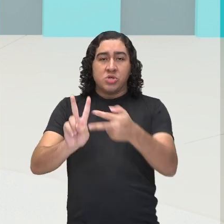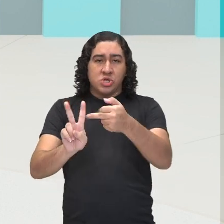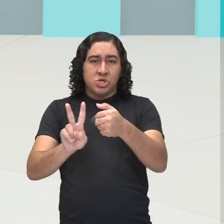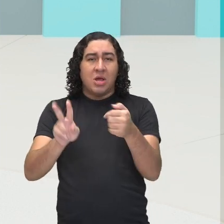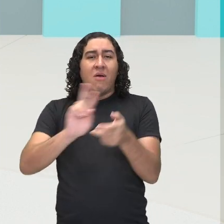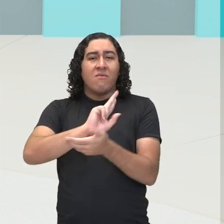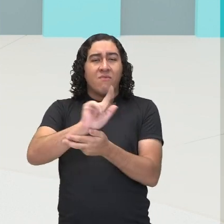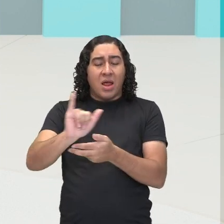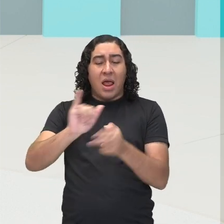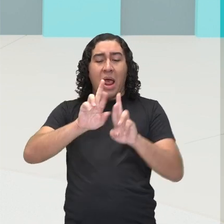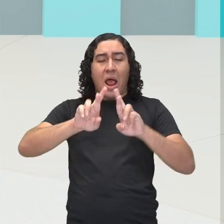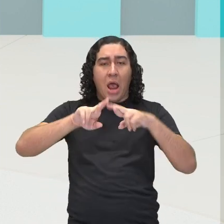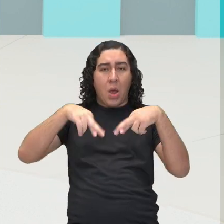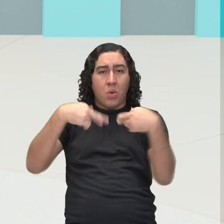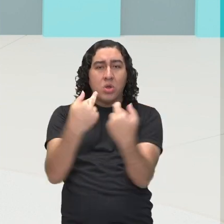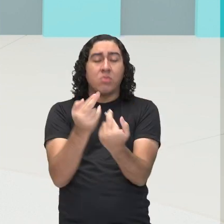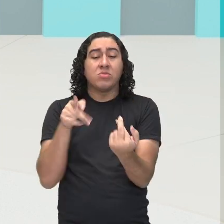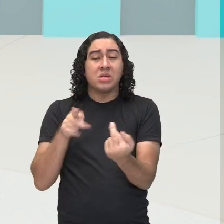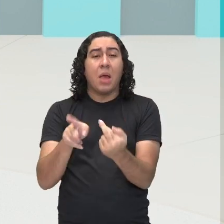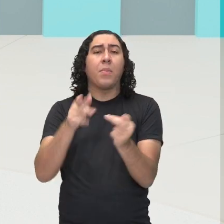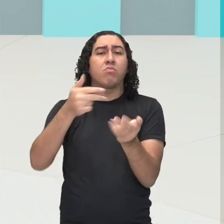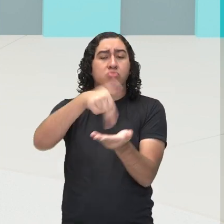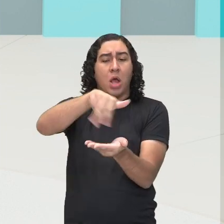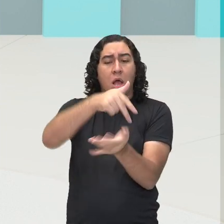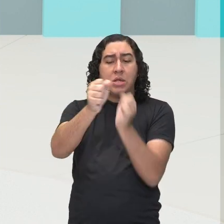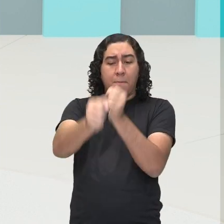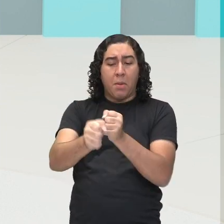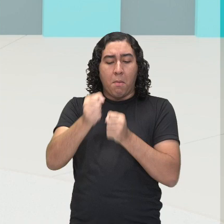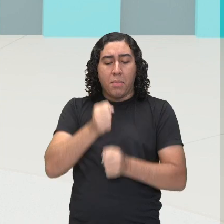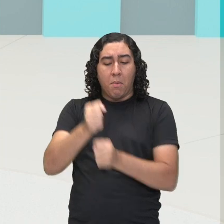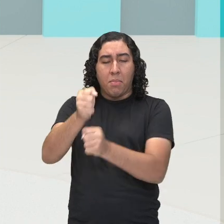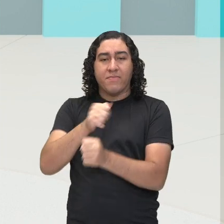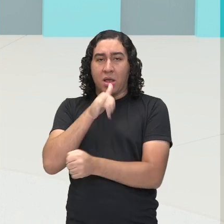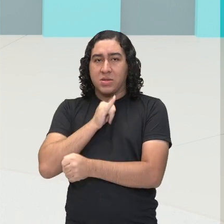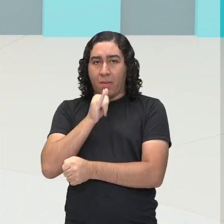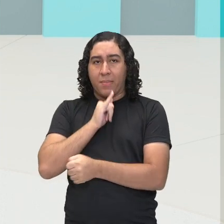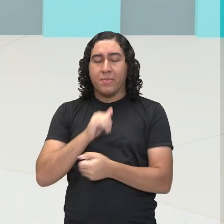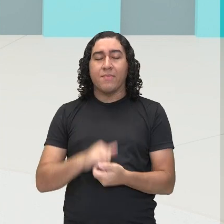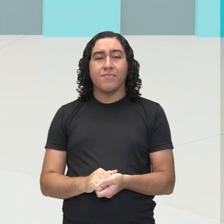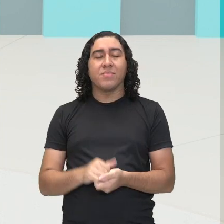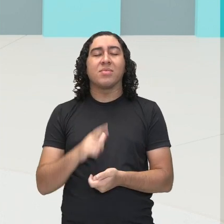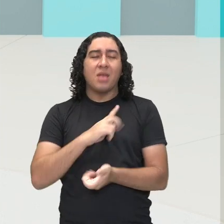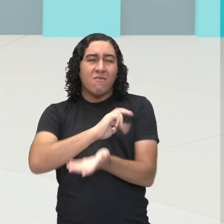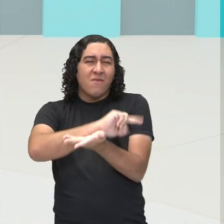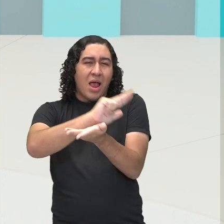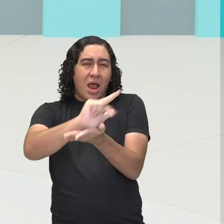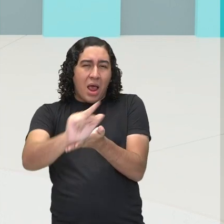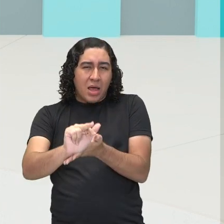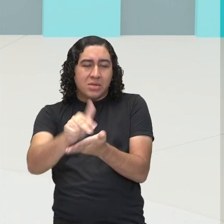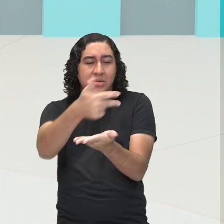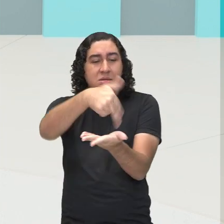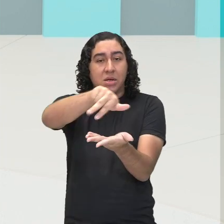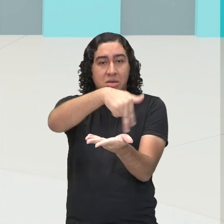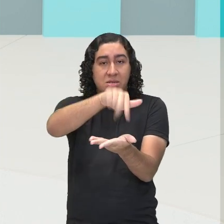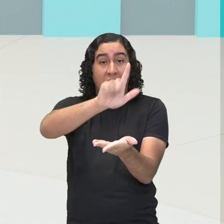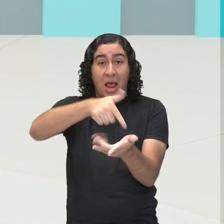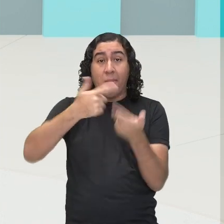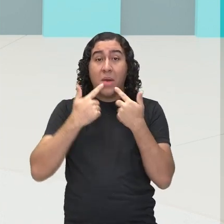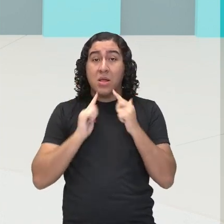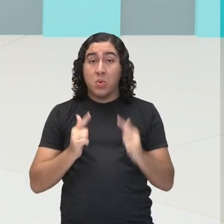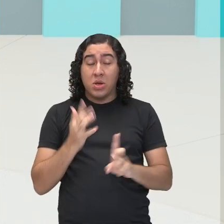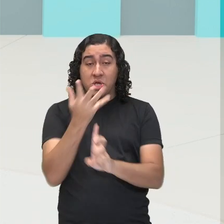eles estão sempre ali dançando. Então, existe também vários estilos de dança. Então, é uma linguagem